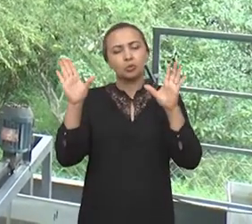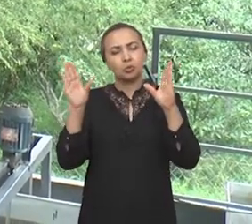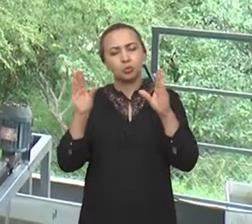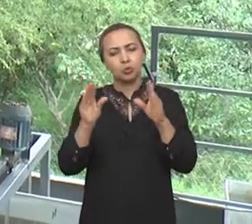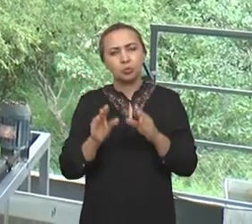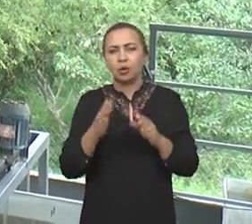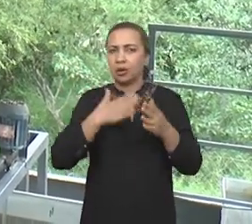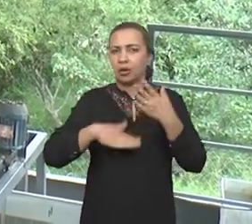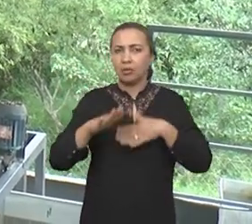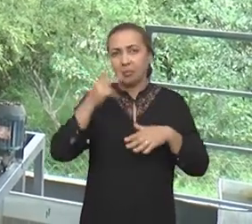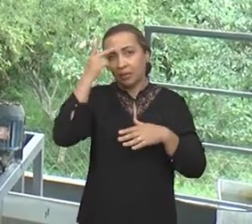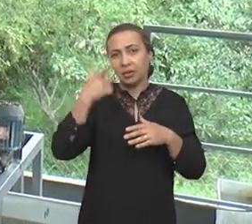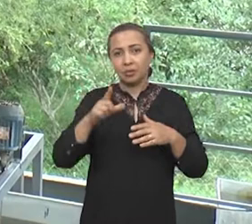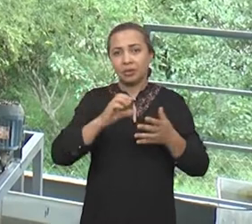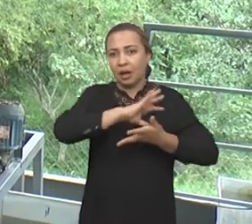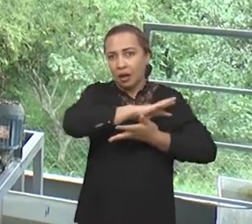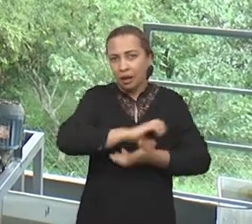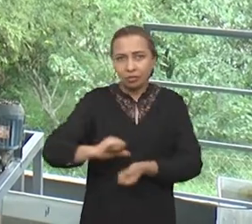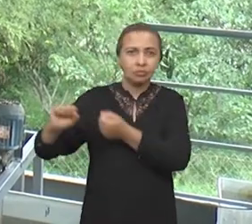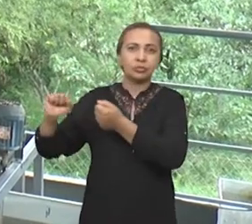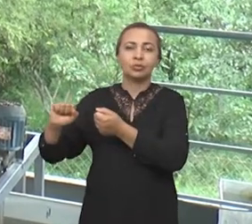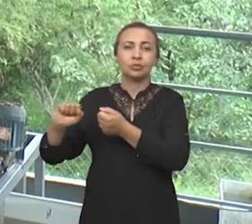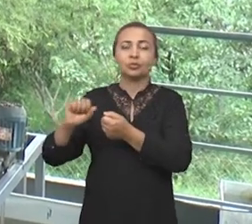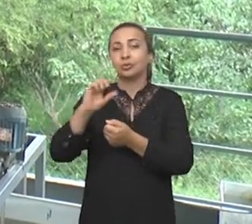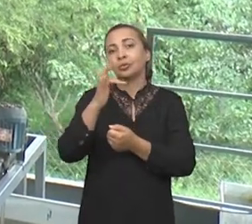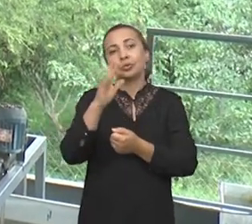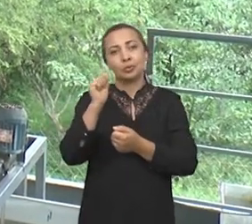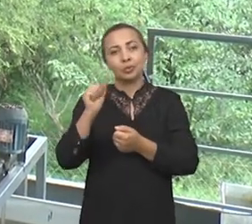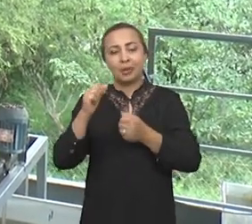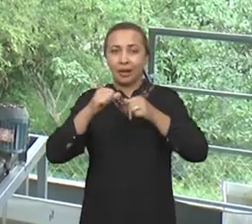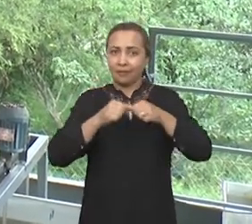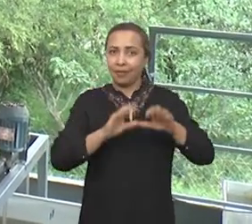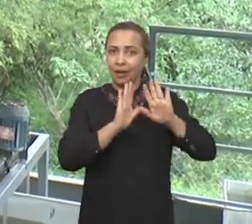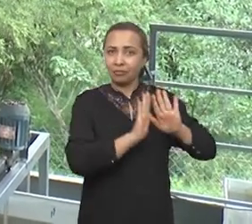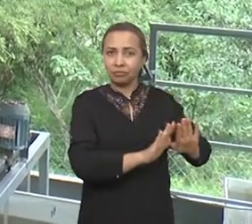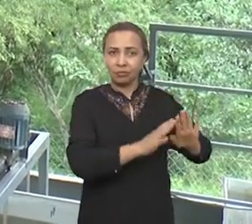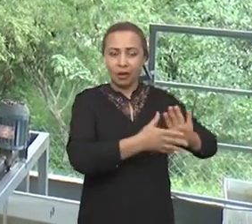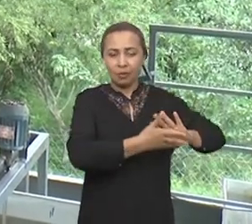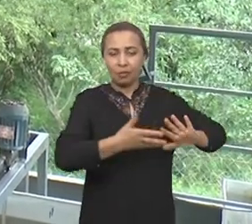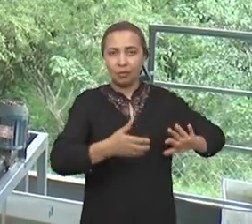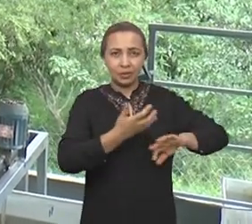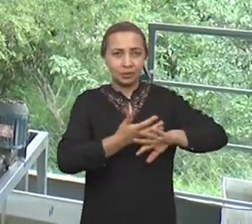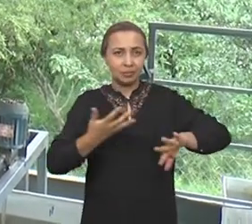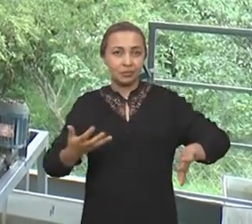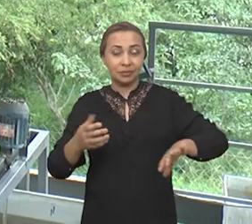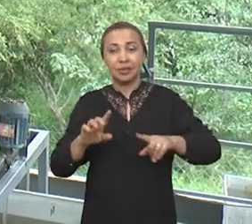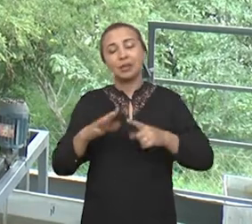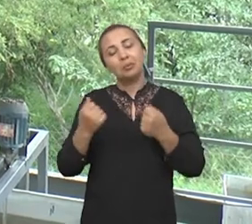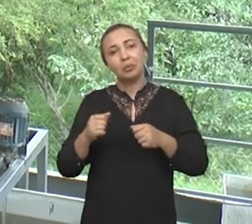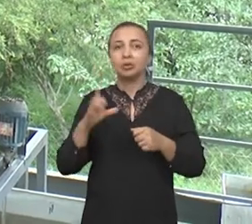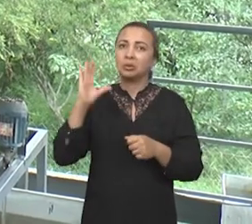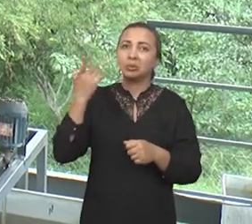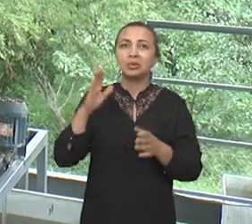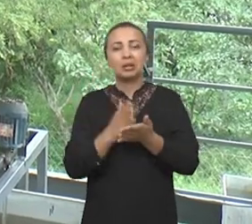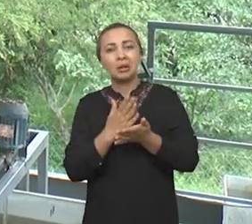para que não tenha o arraste desses flocos, certo? Para que eles fiquem lá retidos. Então, mesmo assim, pode ser que alguma